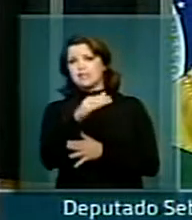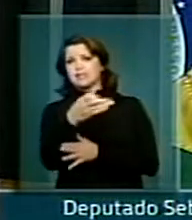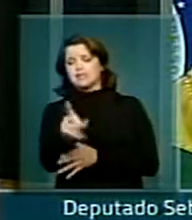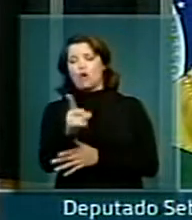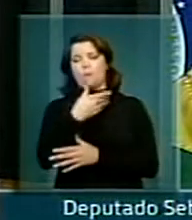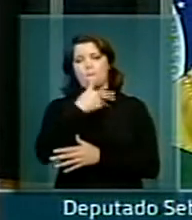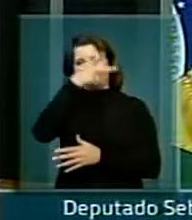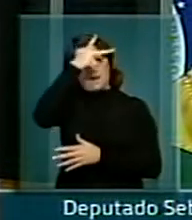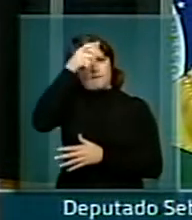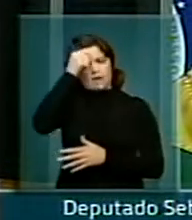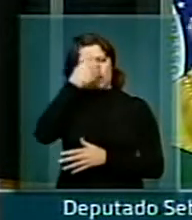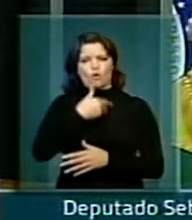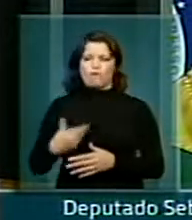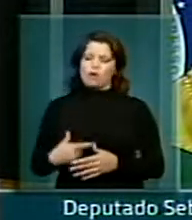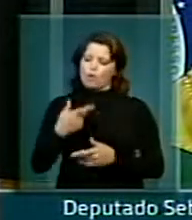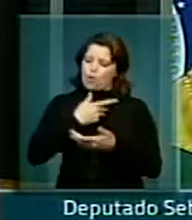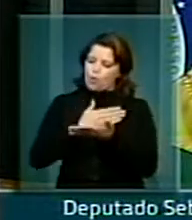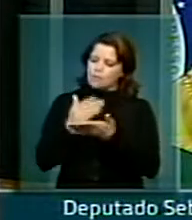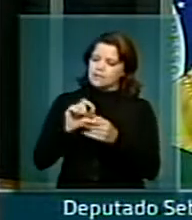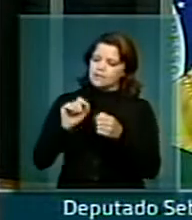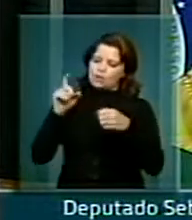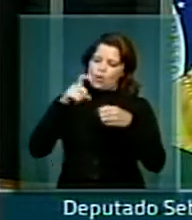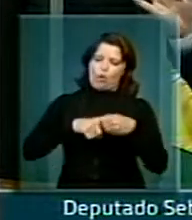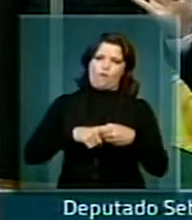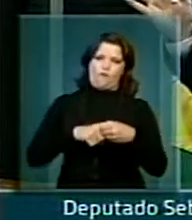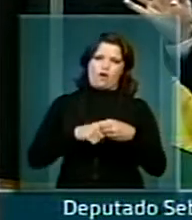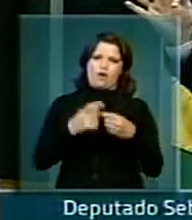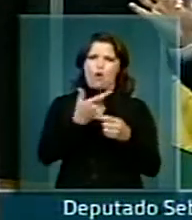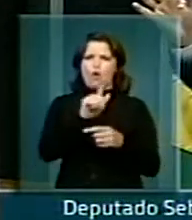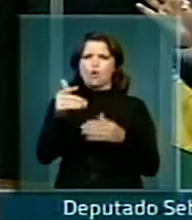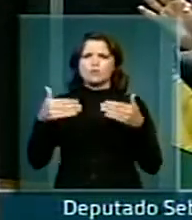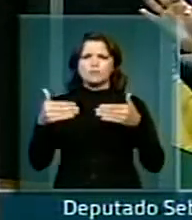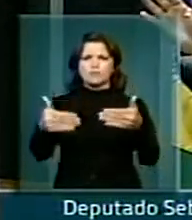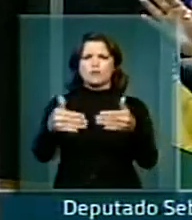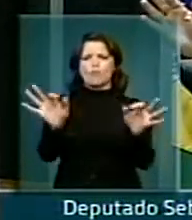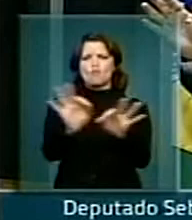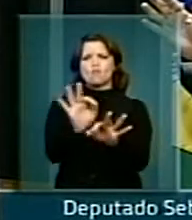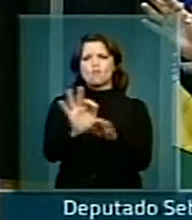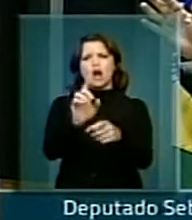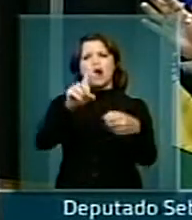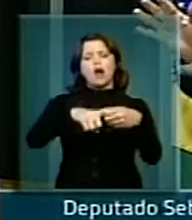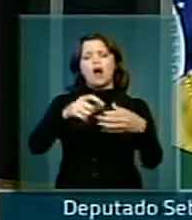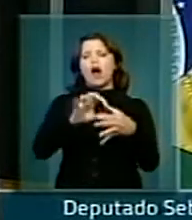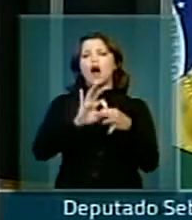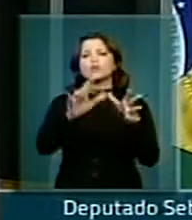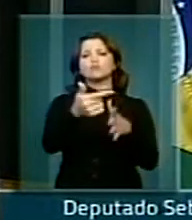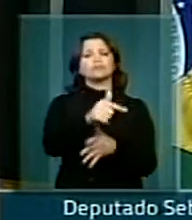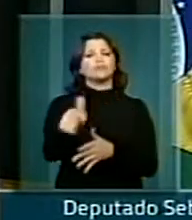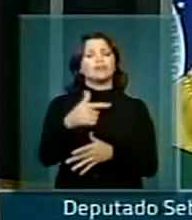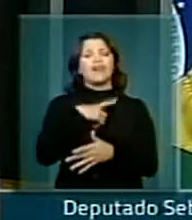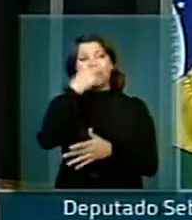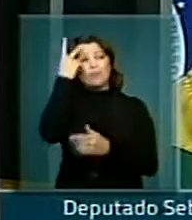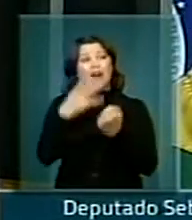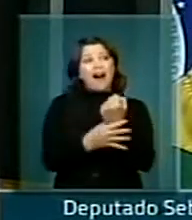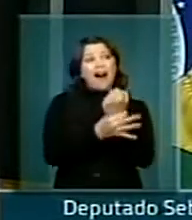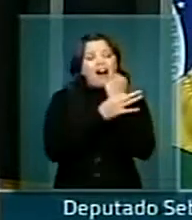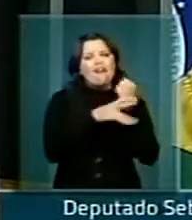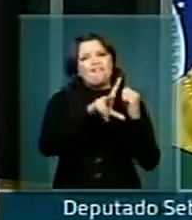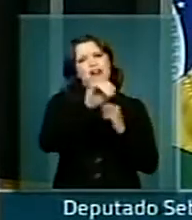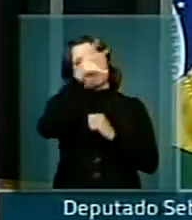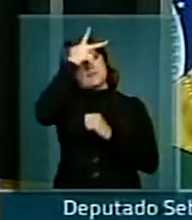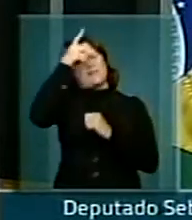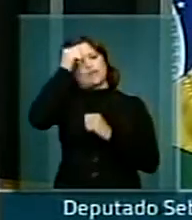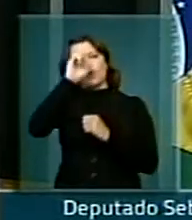governador para executar o convênio. Já os outros ministérios não dão essa autorização. E ninguém assegura que a prefeitura